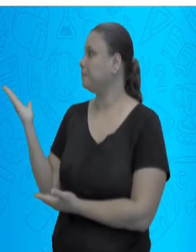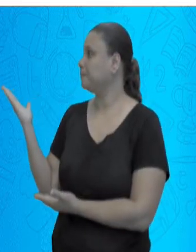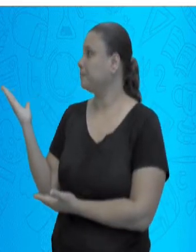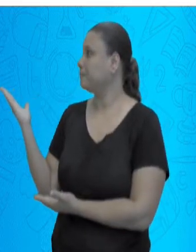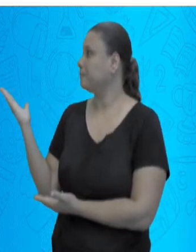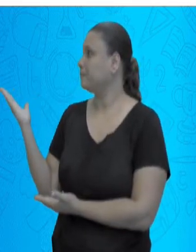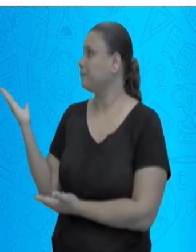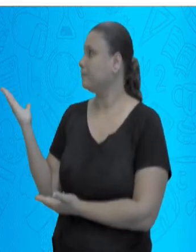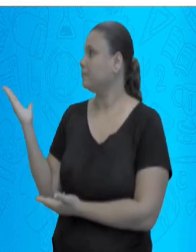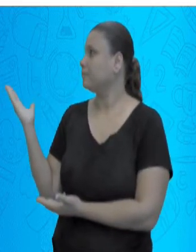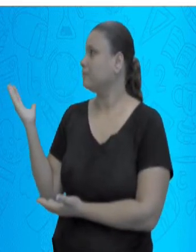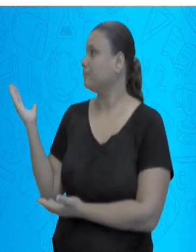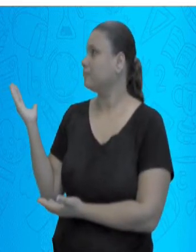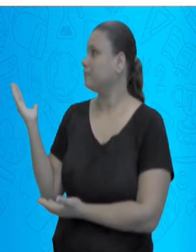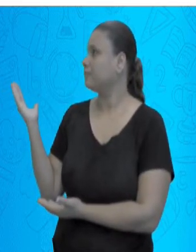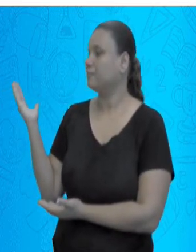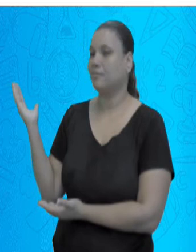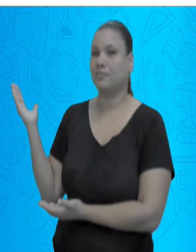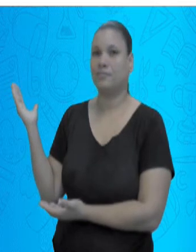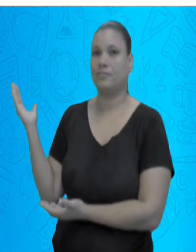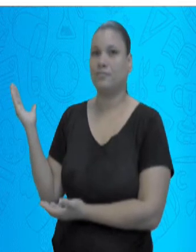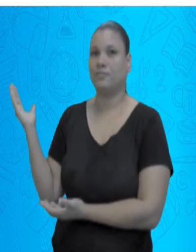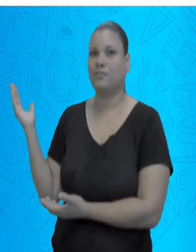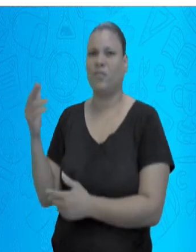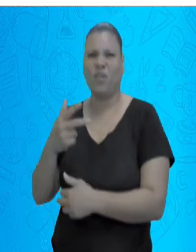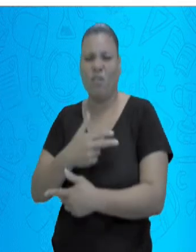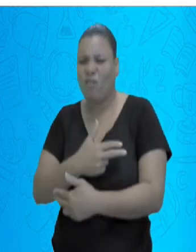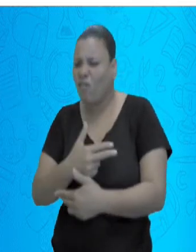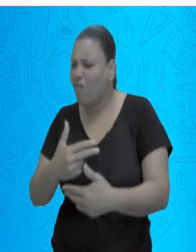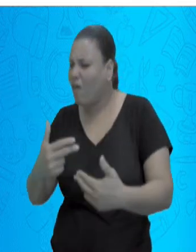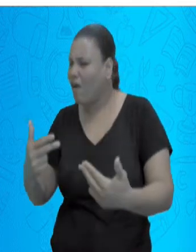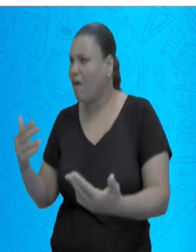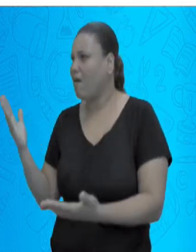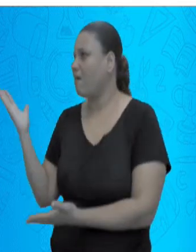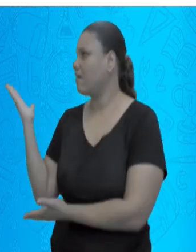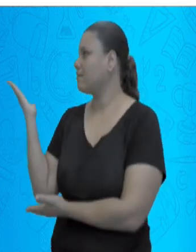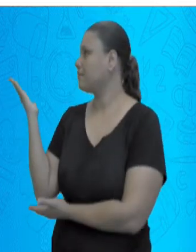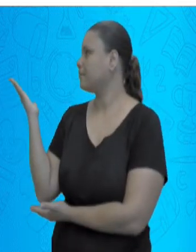Olha aqui. Essa verruginha desse monstro. Uma outra aqui.